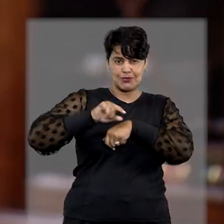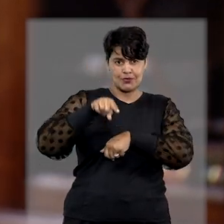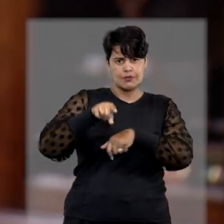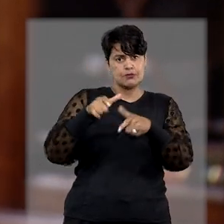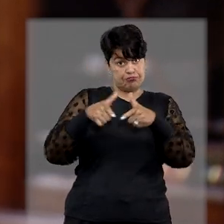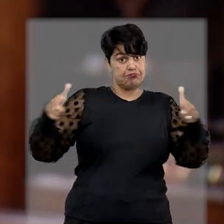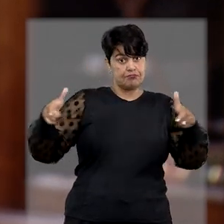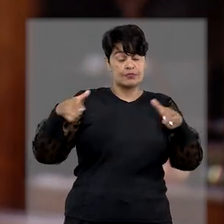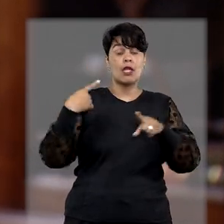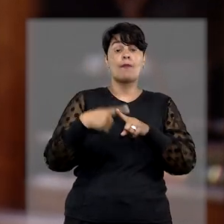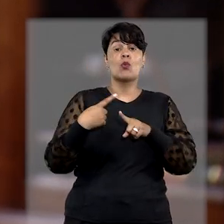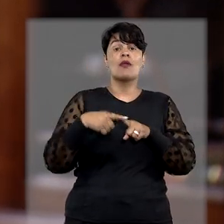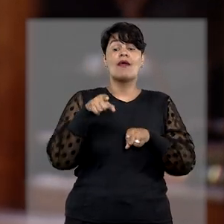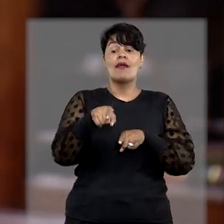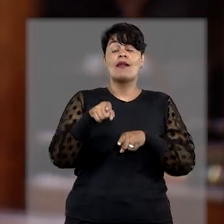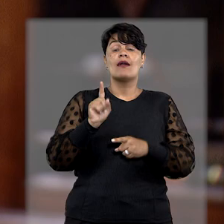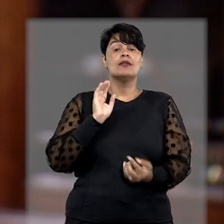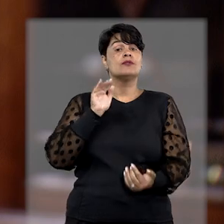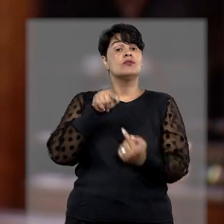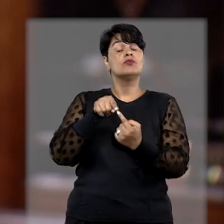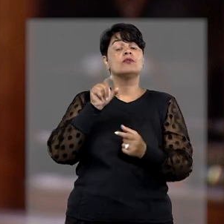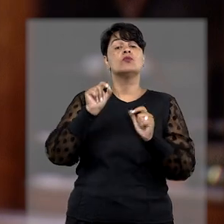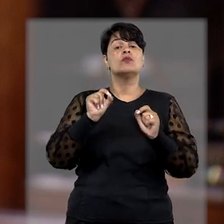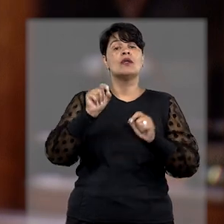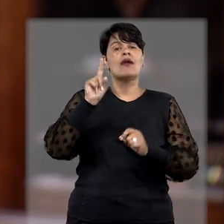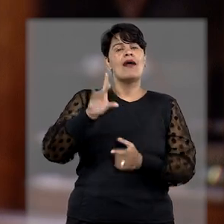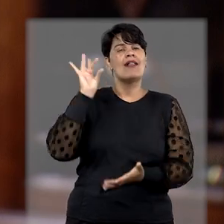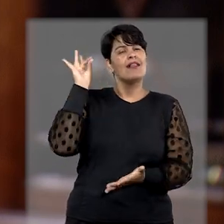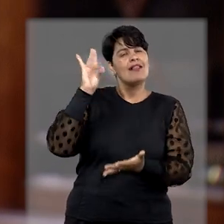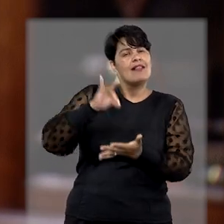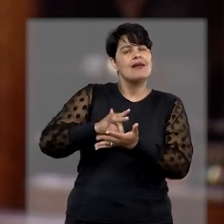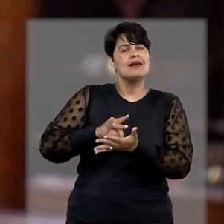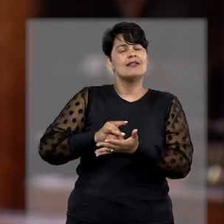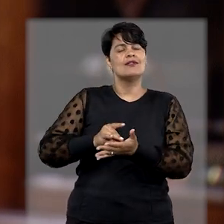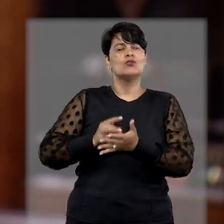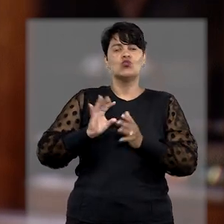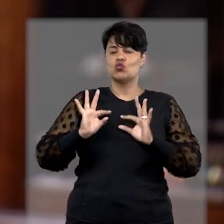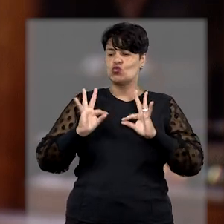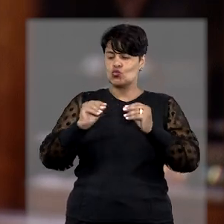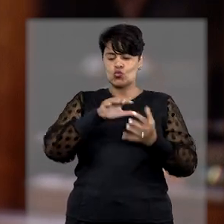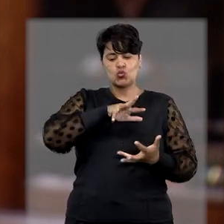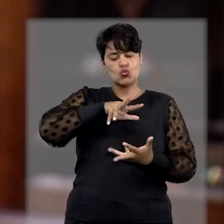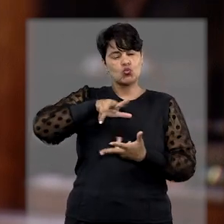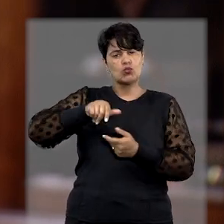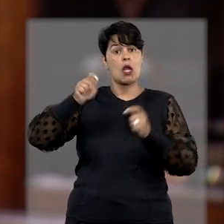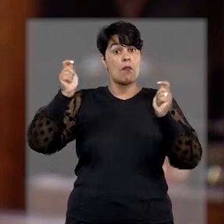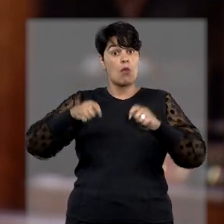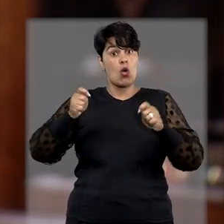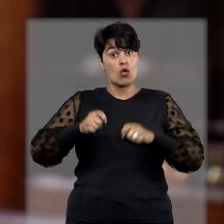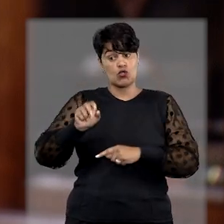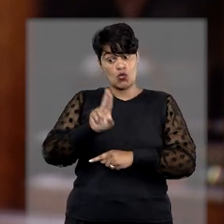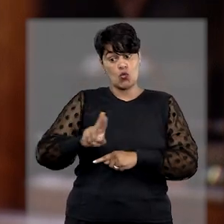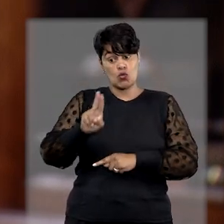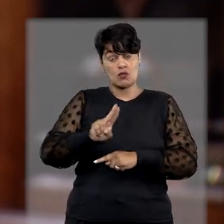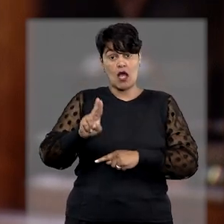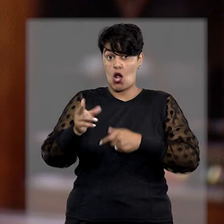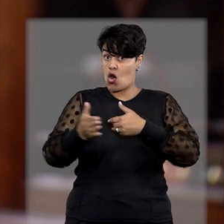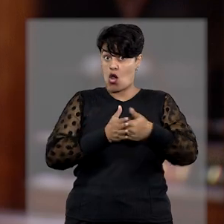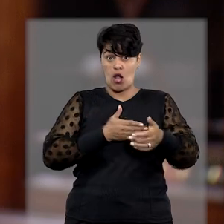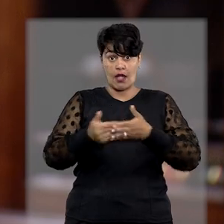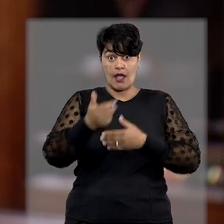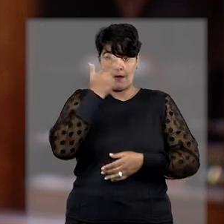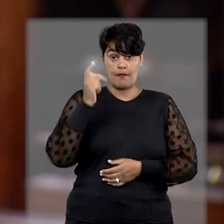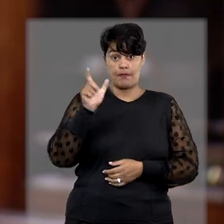porque a legitimação ativa do habeas corpus é o que a gente chama de legitimação ativa universal. Ele pode ser impetrado por uma